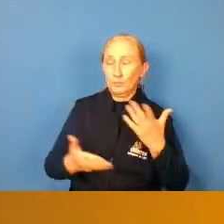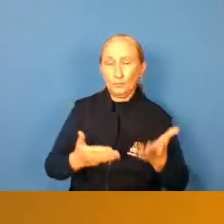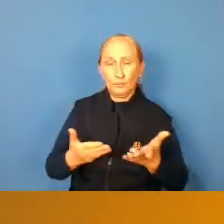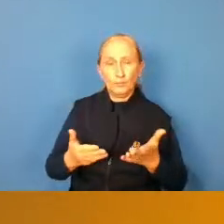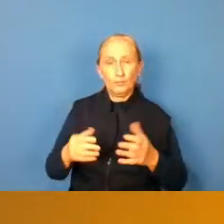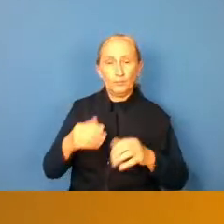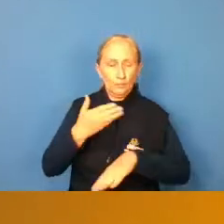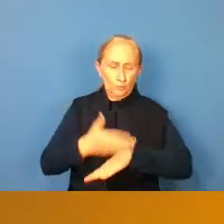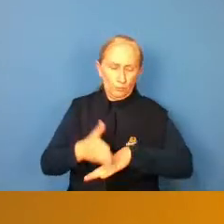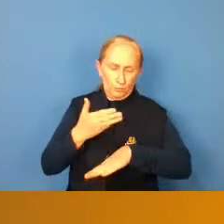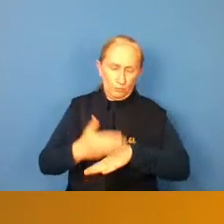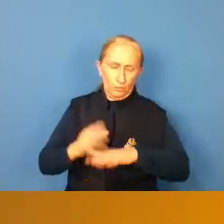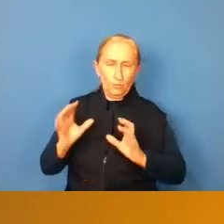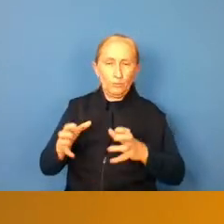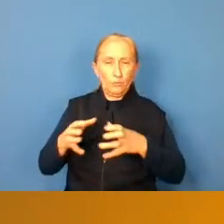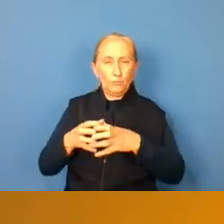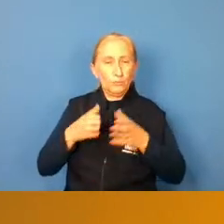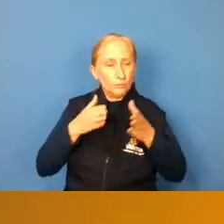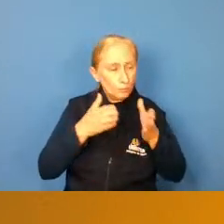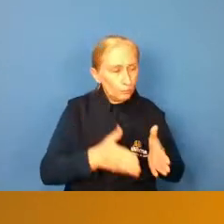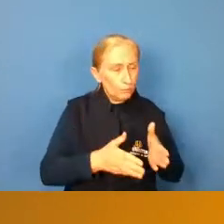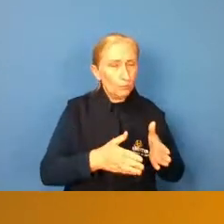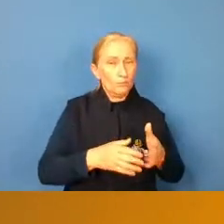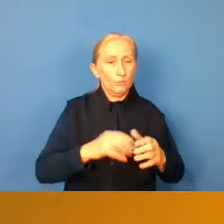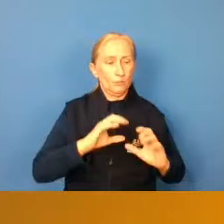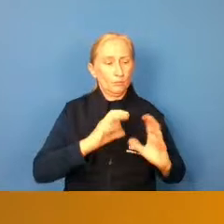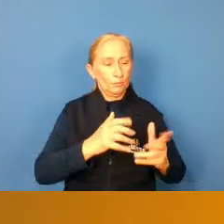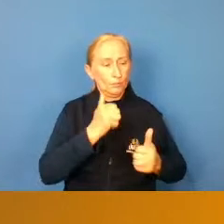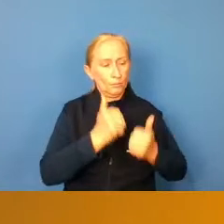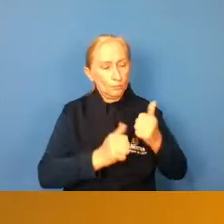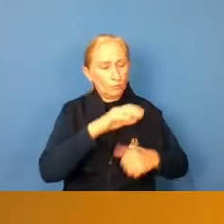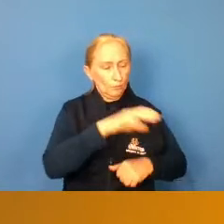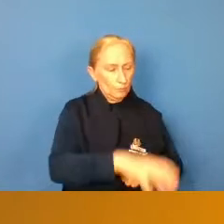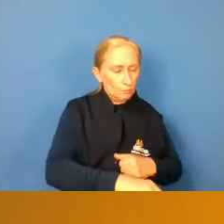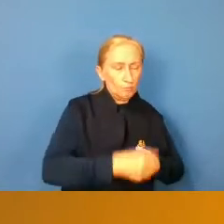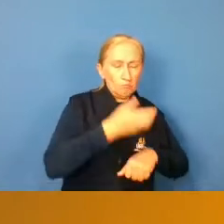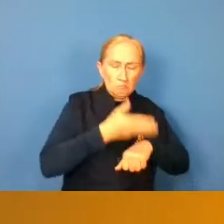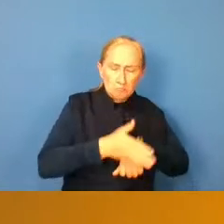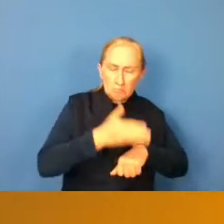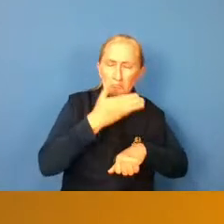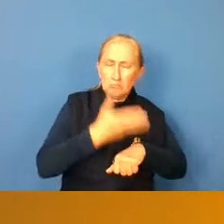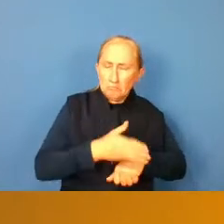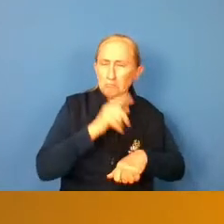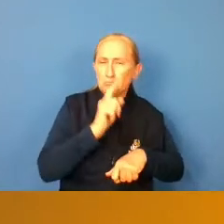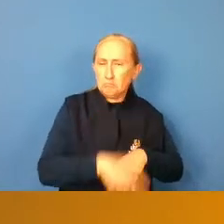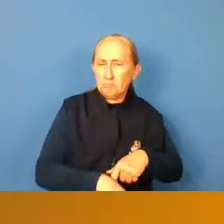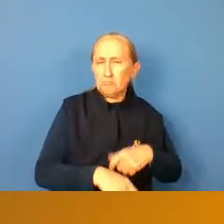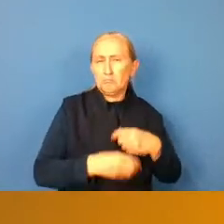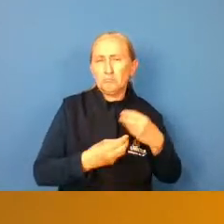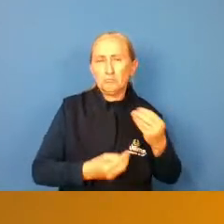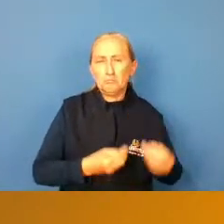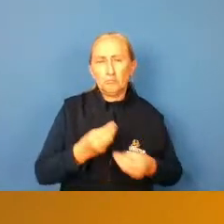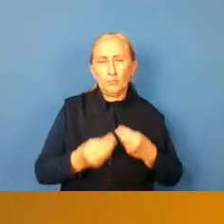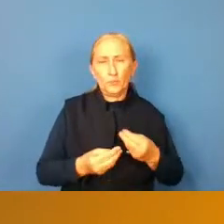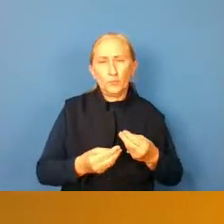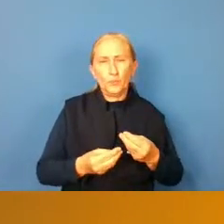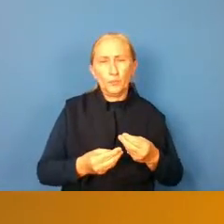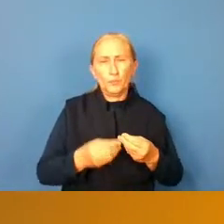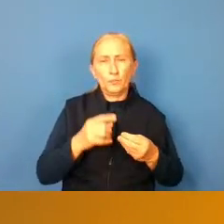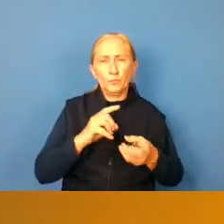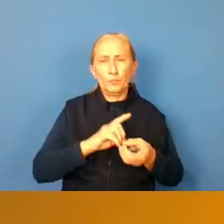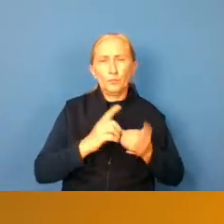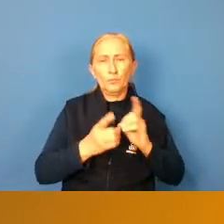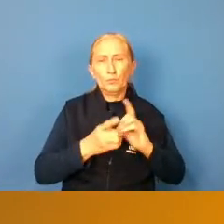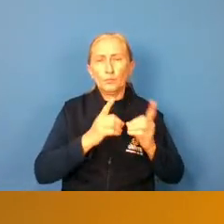coletivos que era voltado mais para a bola ali para a gente pegar e fazer essa parte mais essa parte mais dinâmica essa